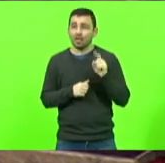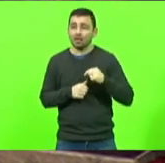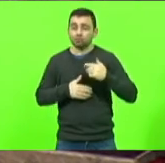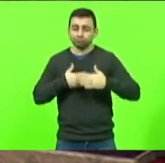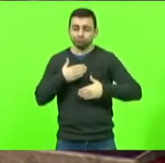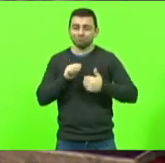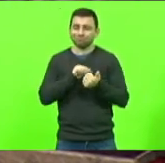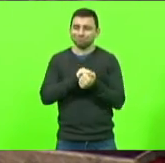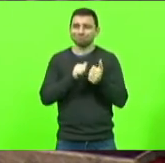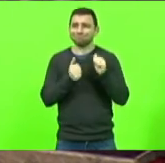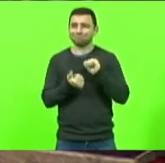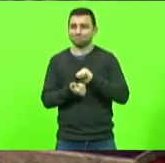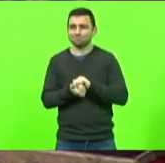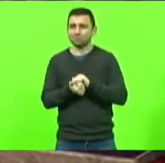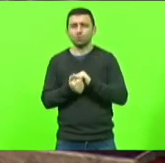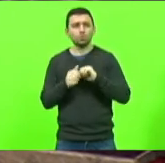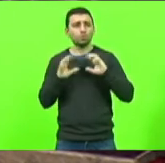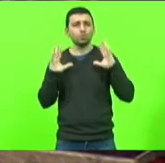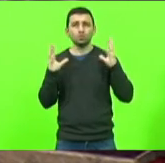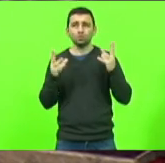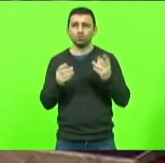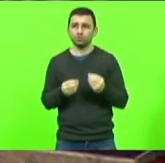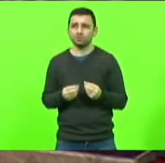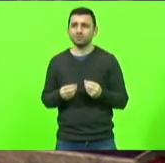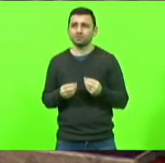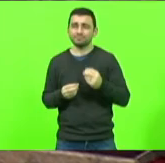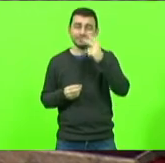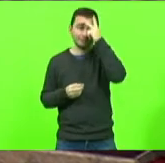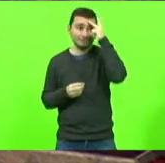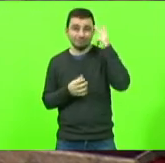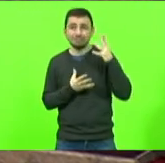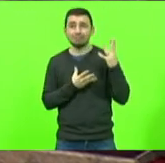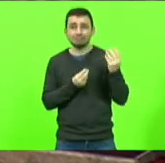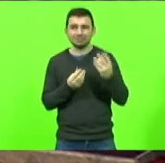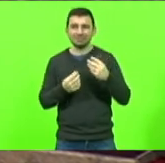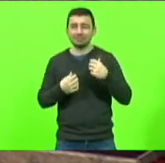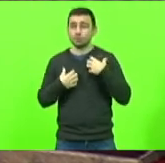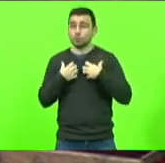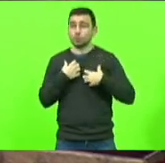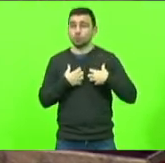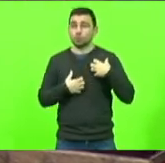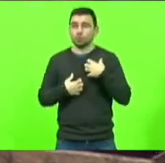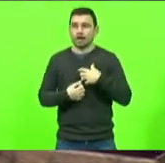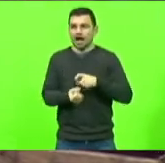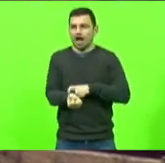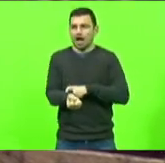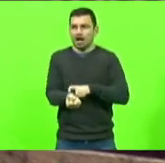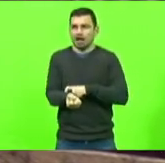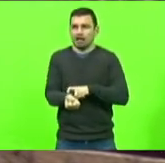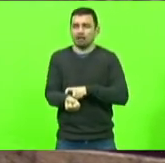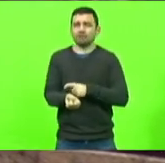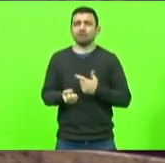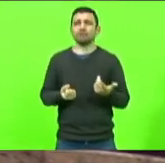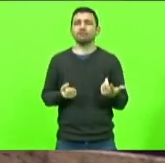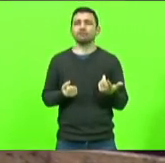adaptação para todo mundo muitas pessoas com ansiedade com raiva com